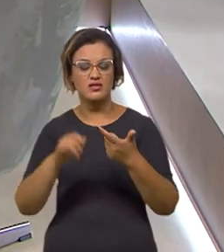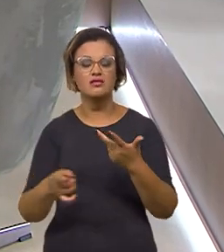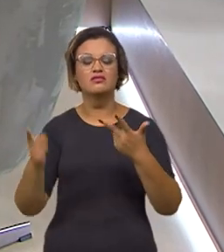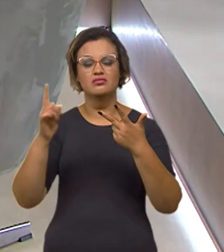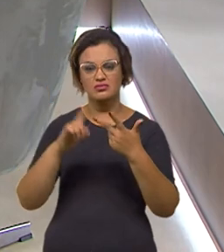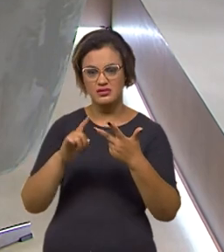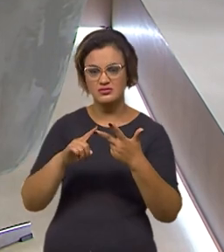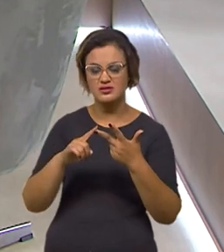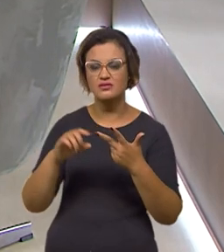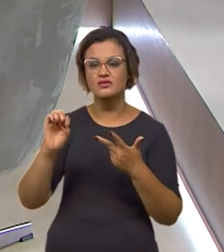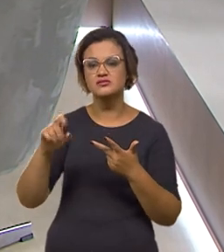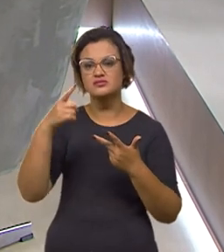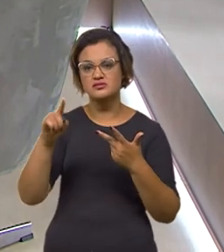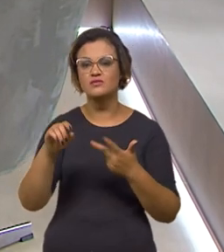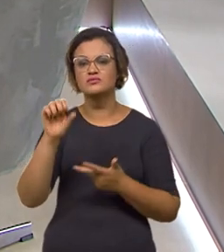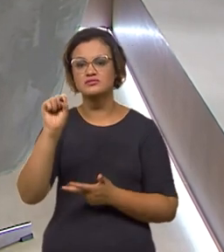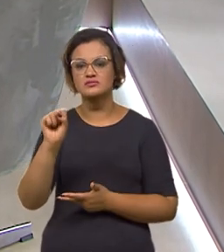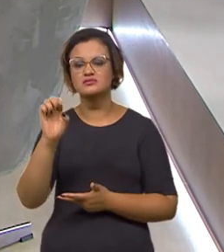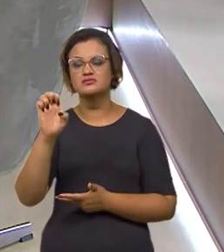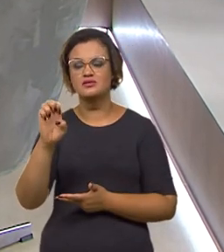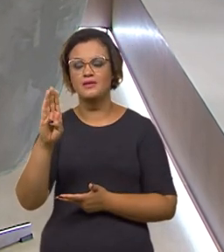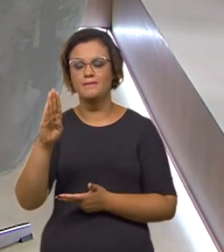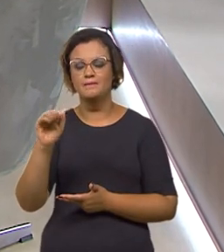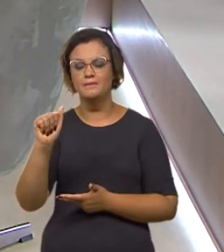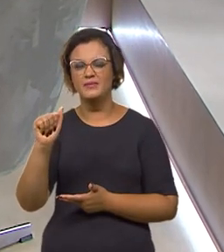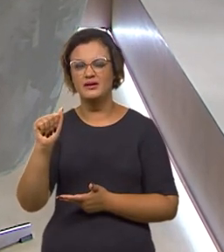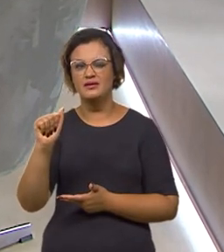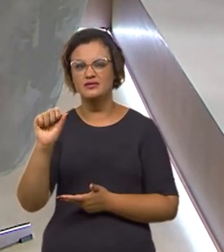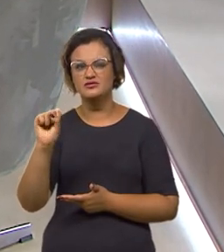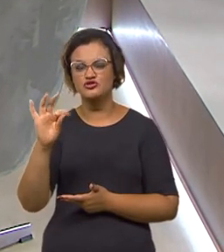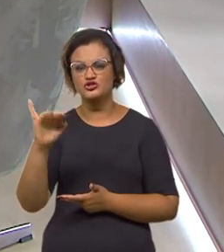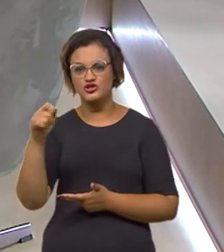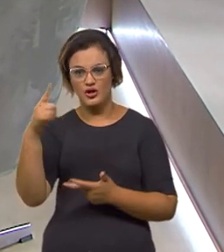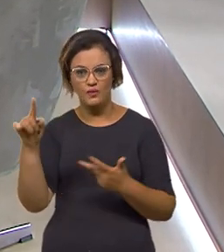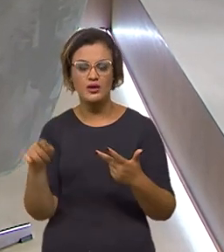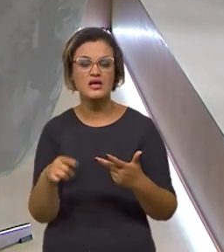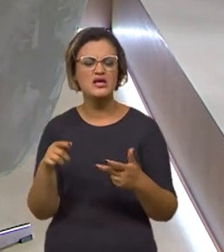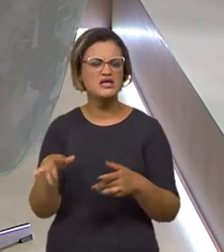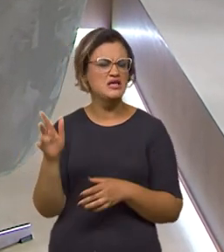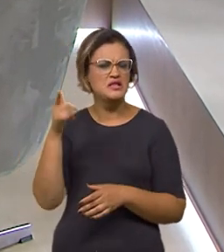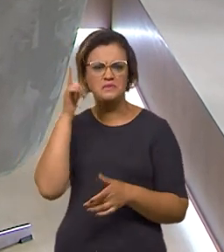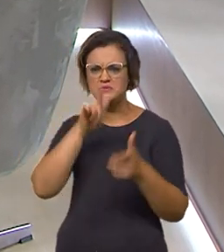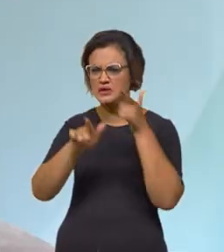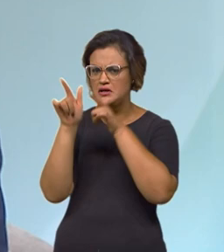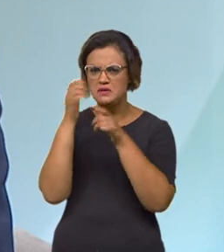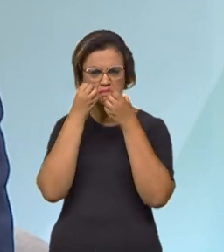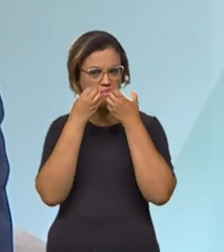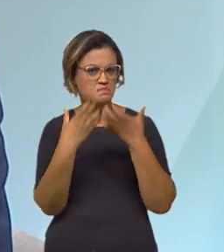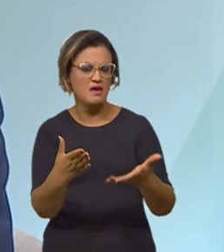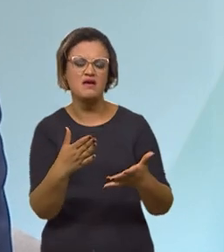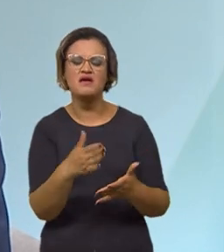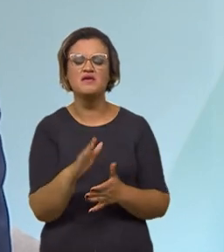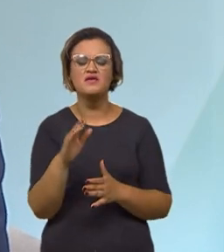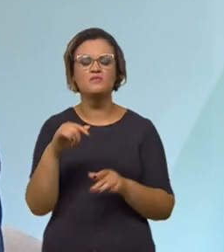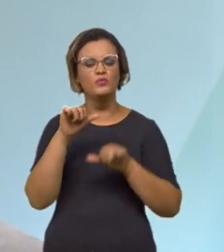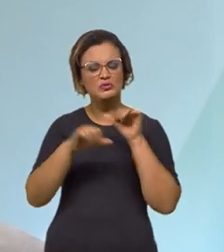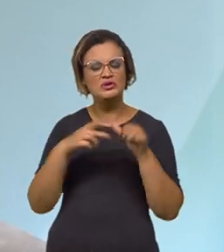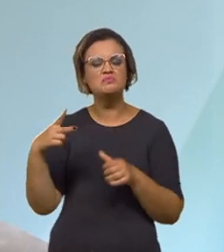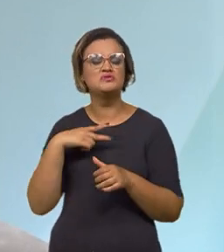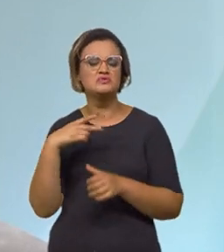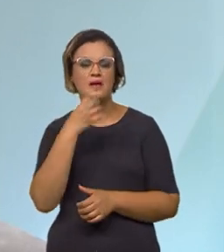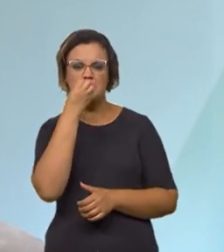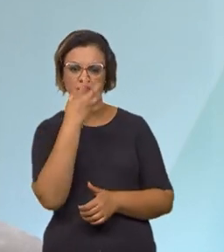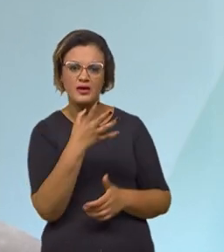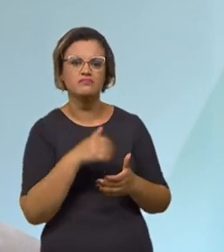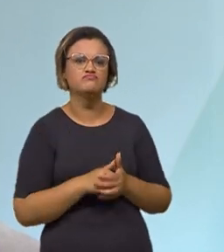então, para fechar, então, esses quatro anos de um programa exitoso de concessões, de privatizações, de redução do Estado por parte do